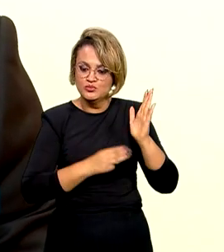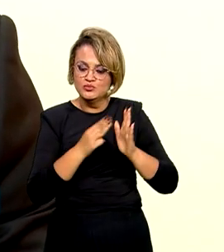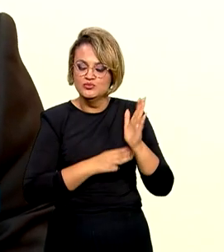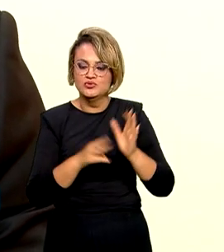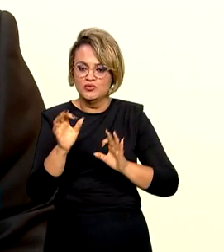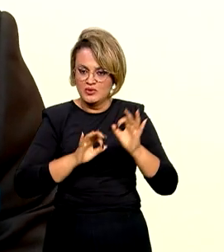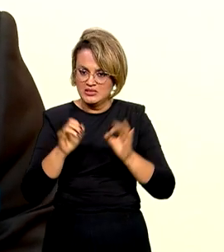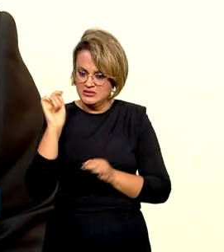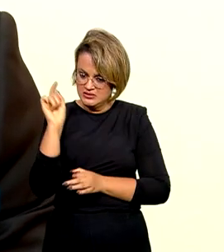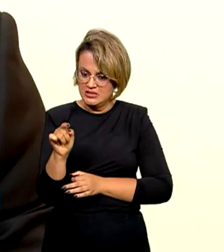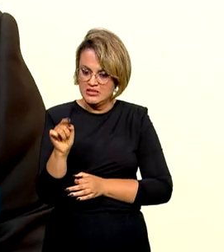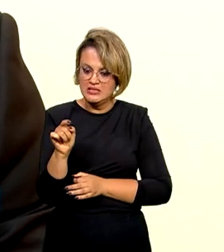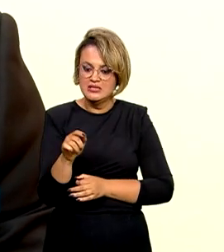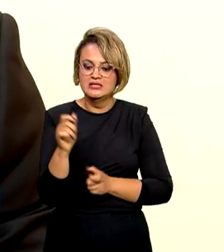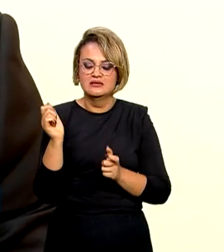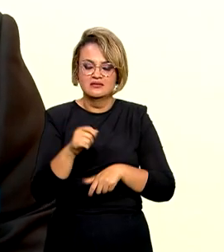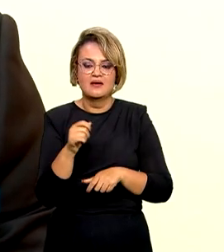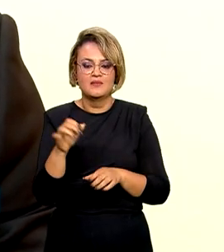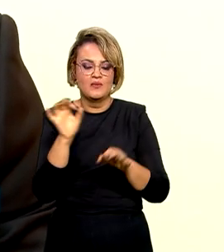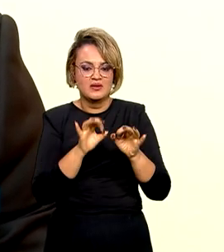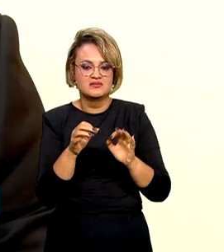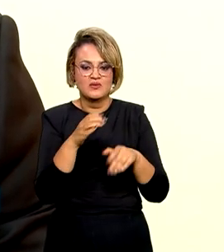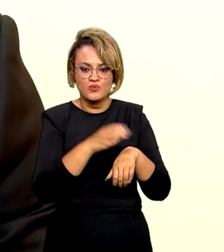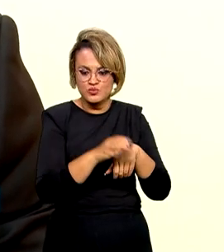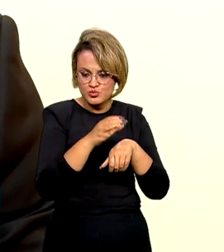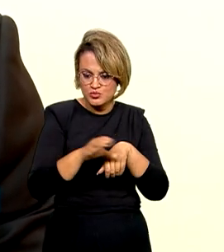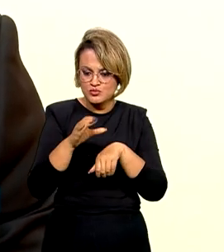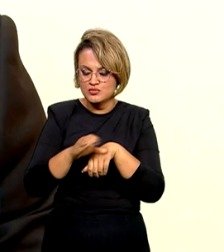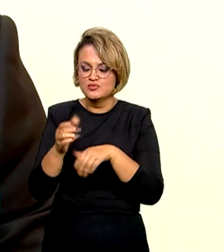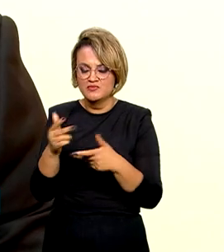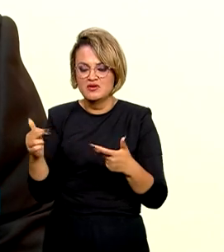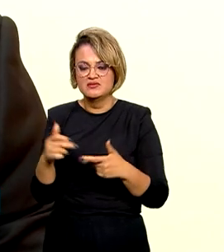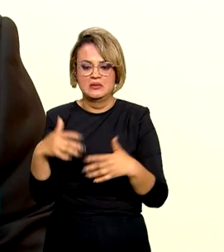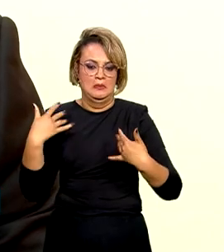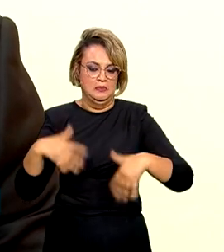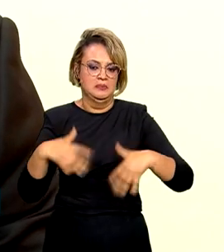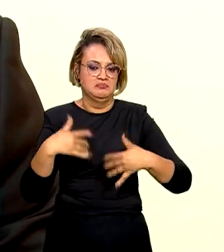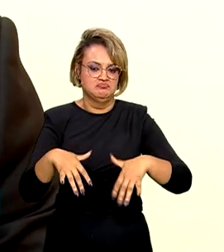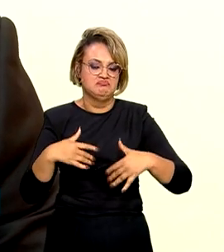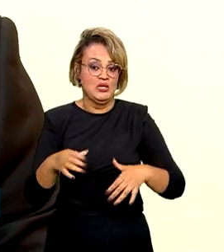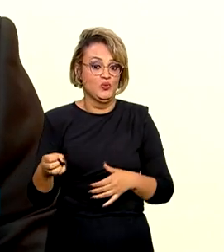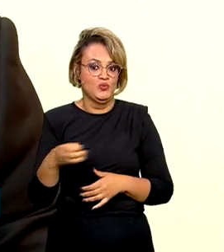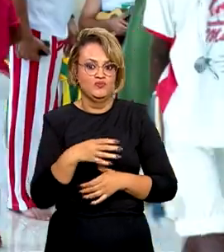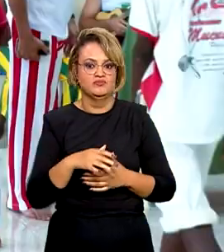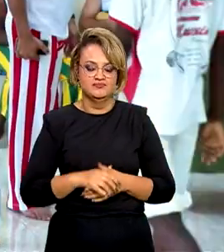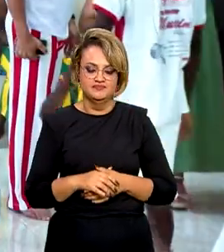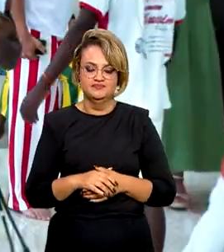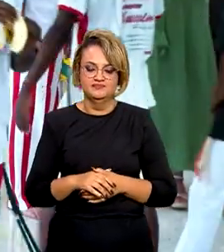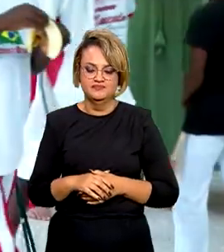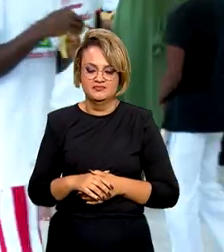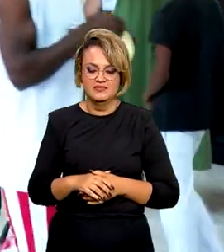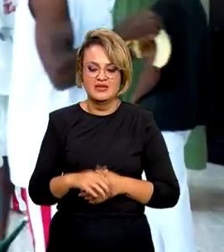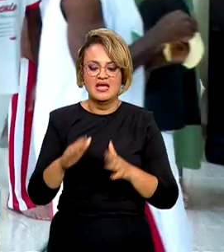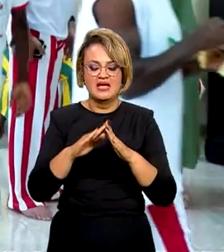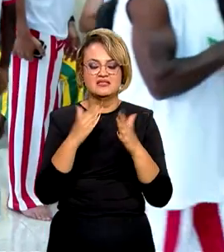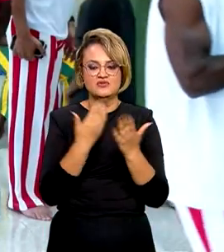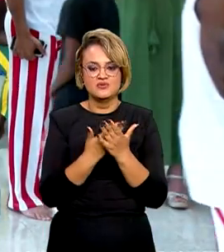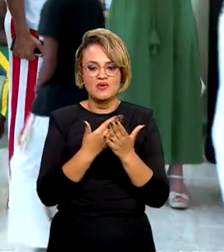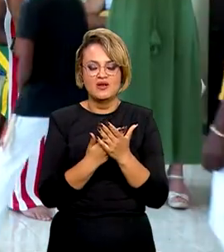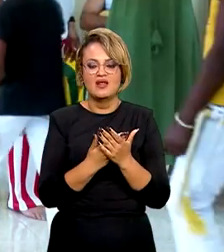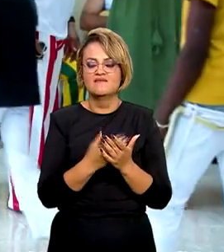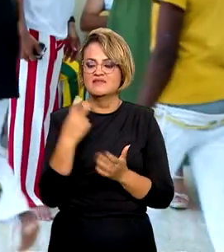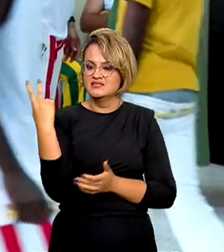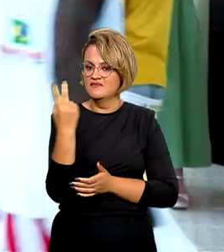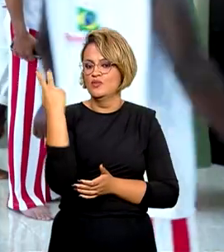usar para a implantação desses cursos também é uma realidade completamente nova para nós. A escola será mais